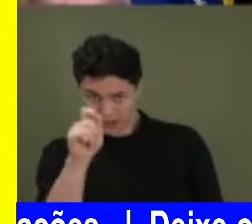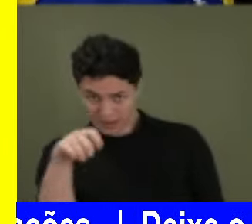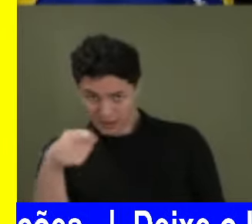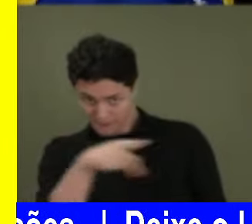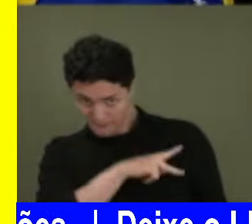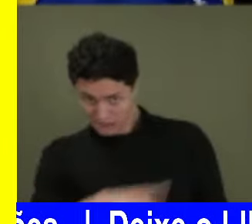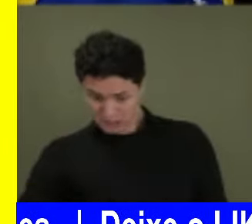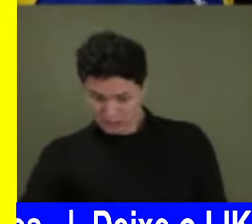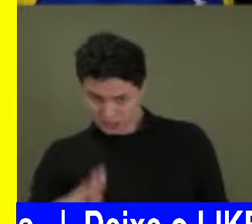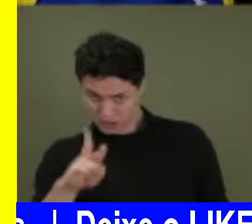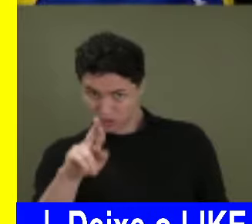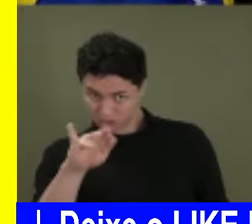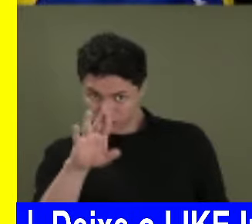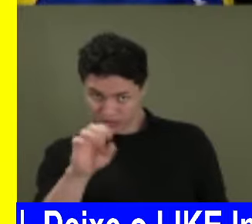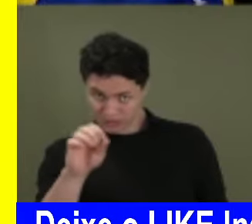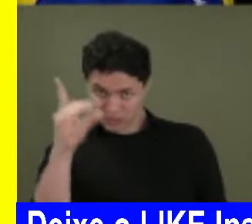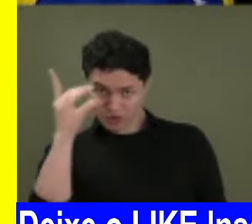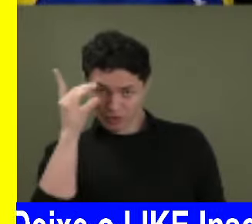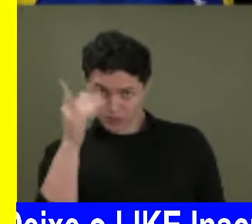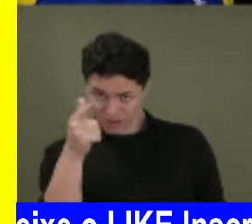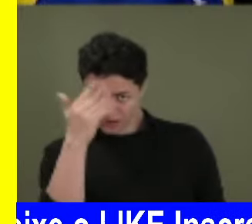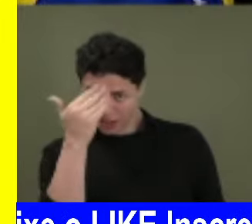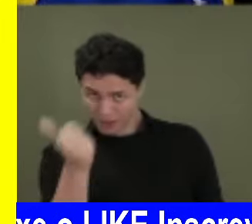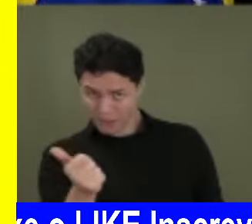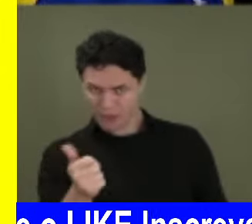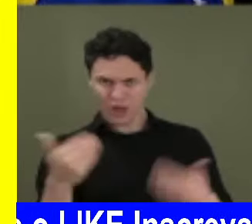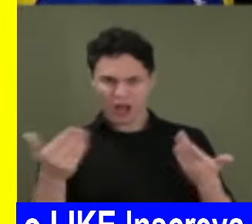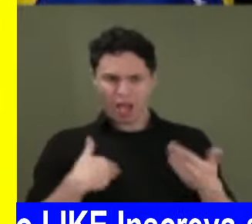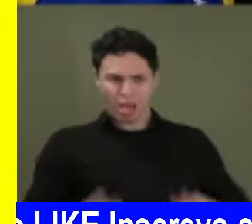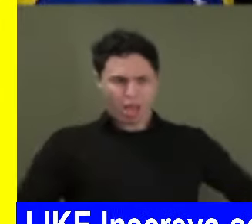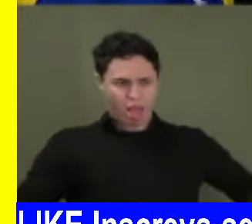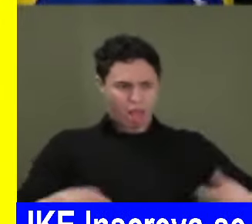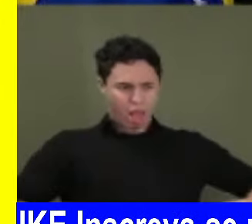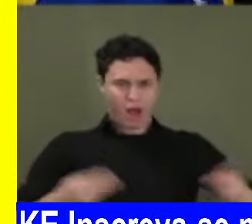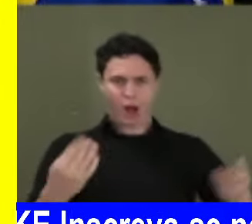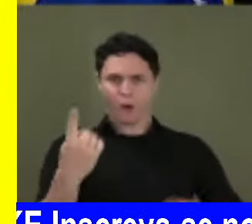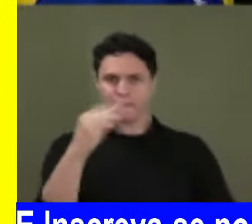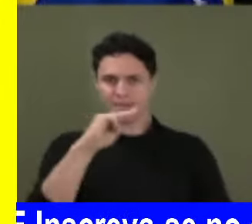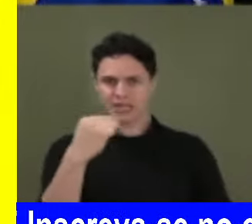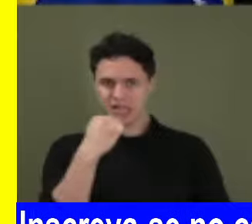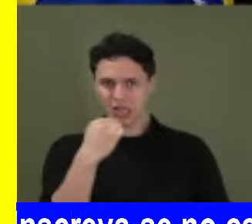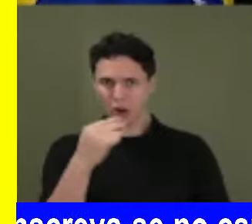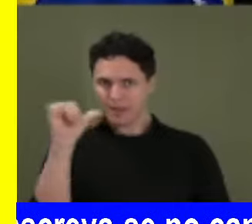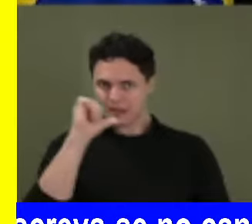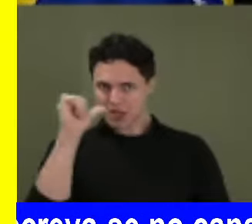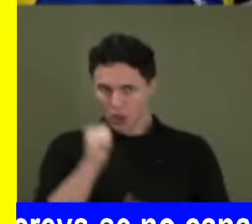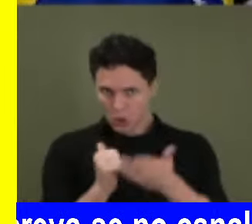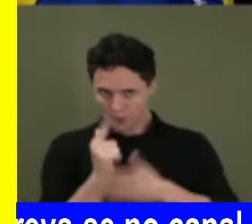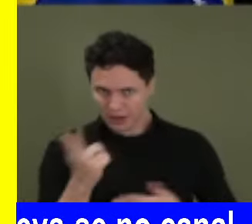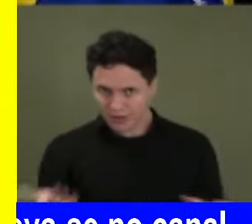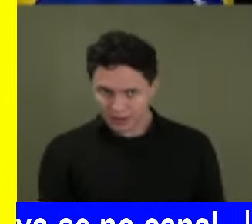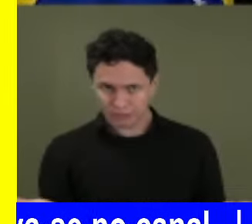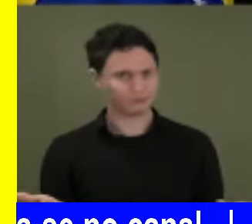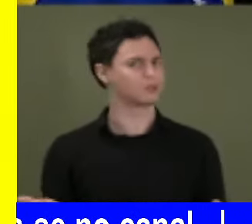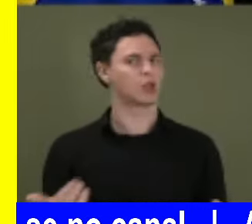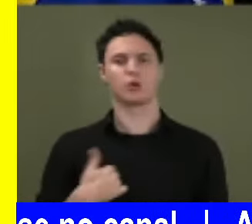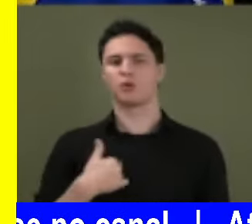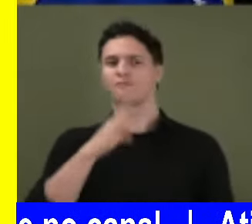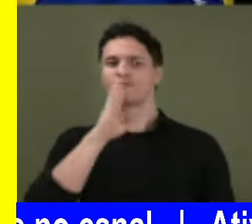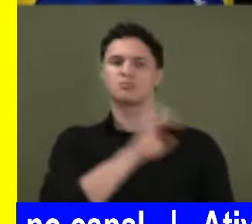gente? Para gastar um milhão e meio com bebida? Você está achando que eu vou ficar calado aqui? Mas não vou nunca. E eu quero finalizar aqui dizendo o seguinte,